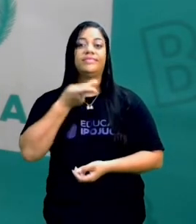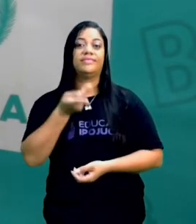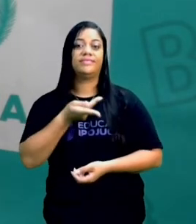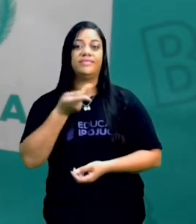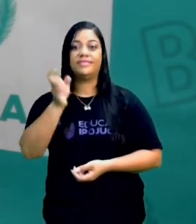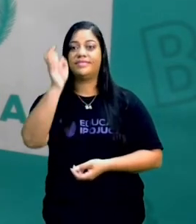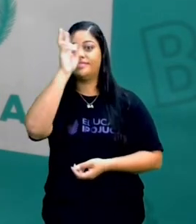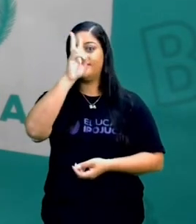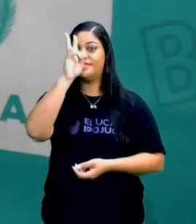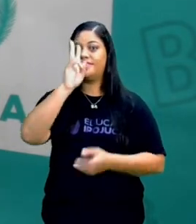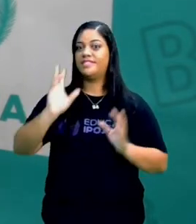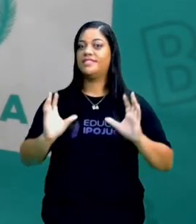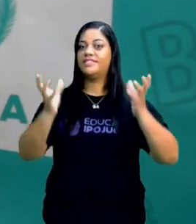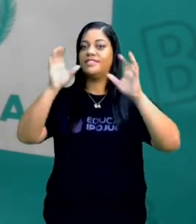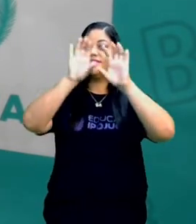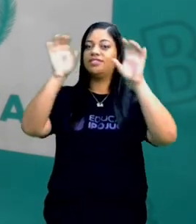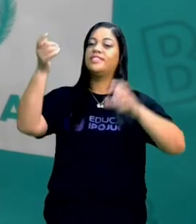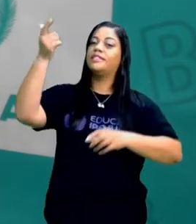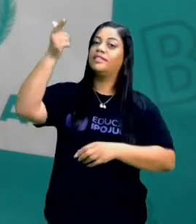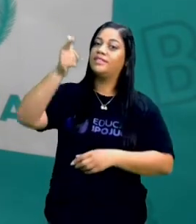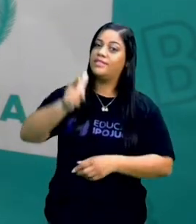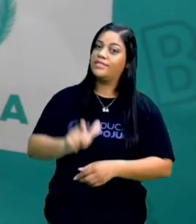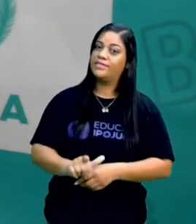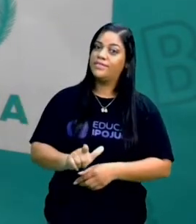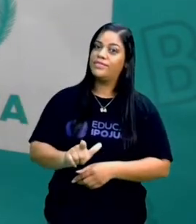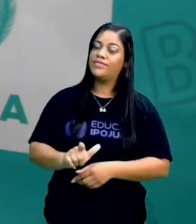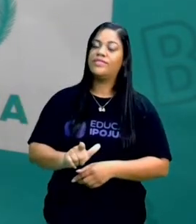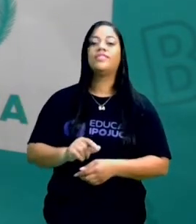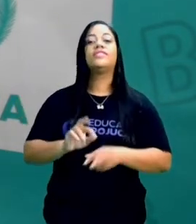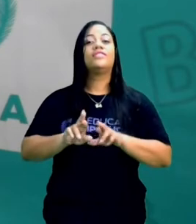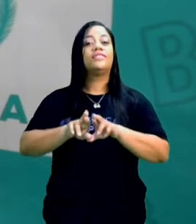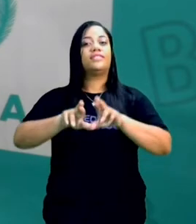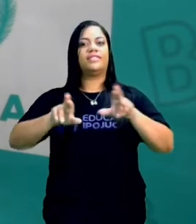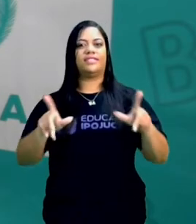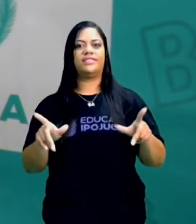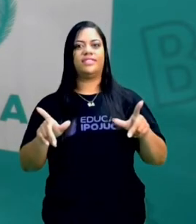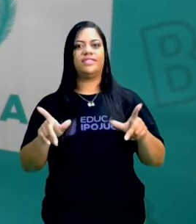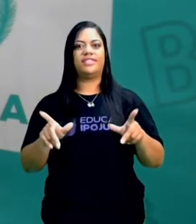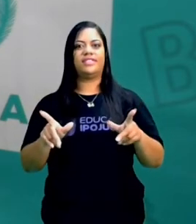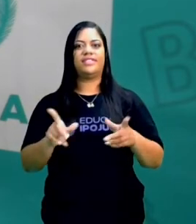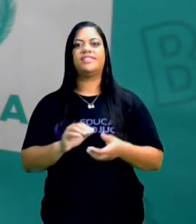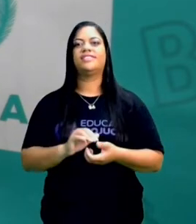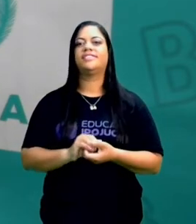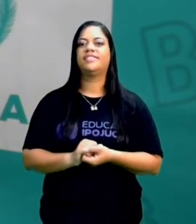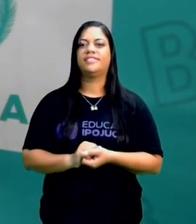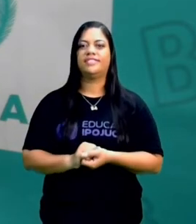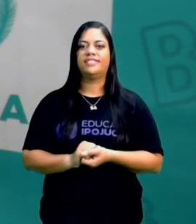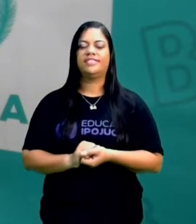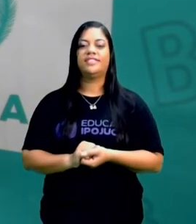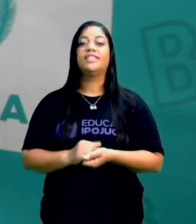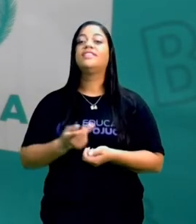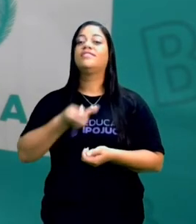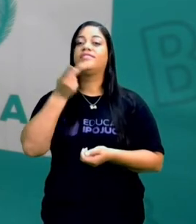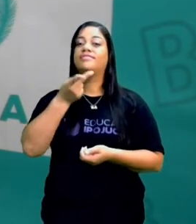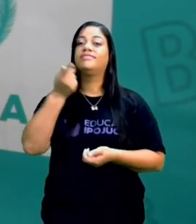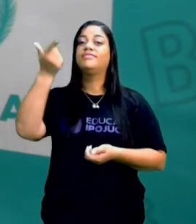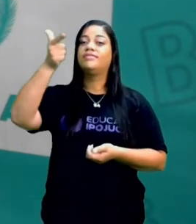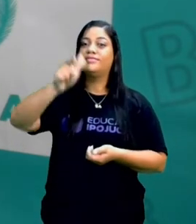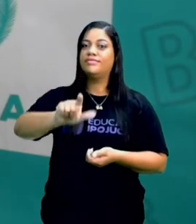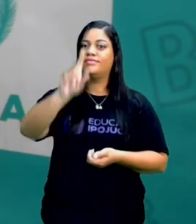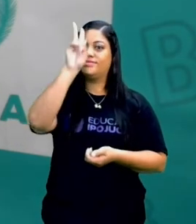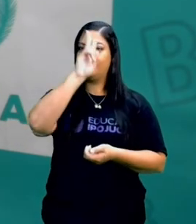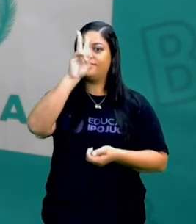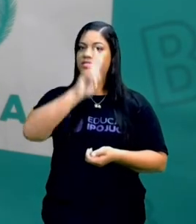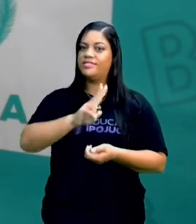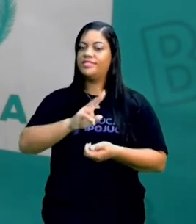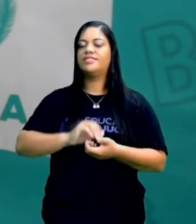a história da festa no céu de novo, com outro olhar. Com o olhar de quem está recontando, agora de